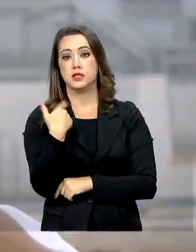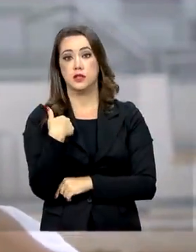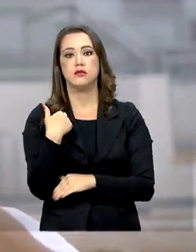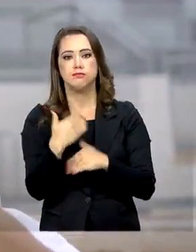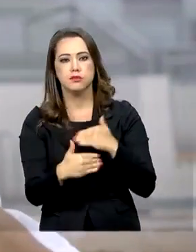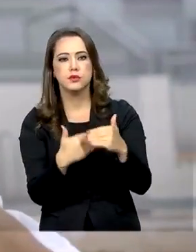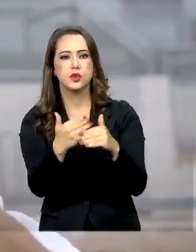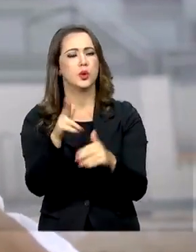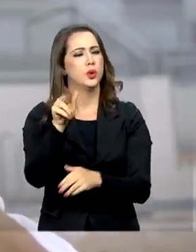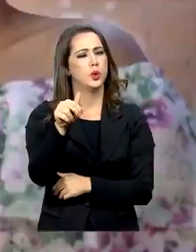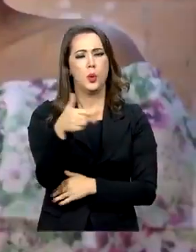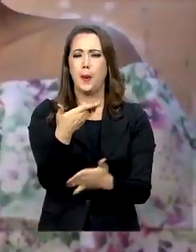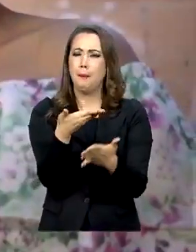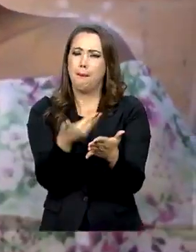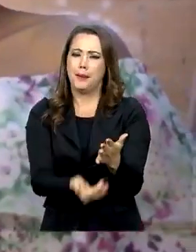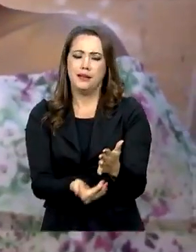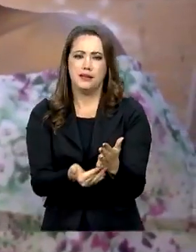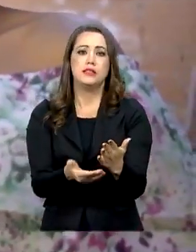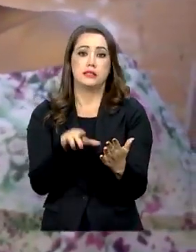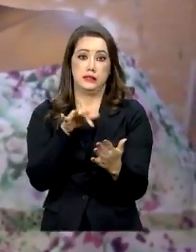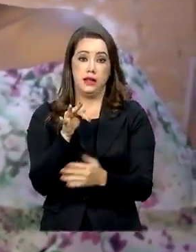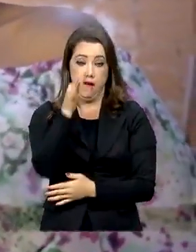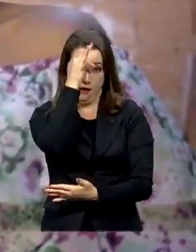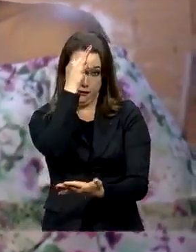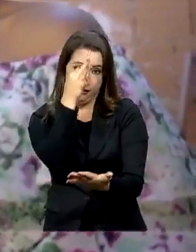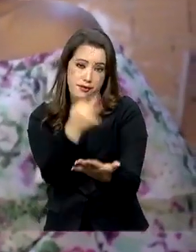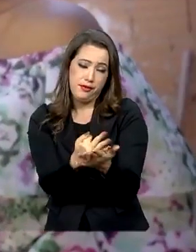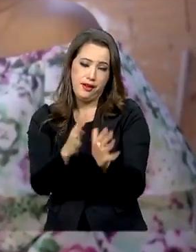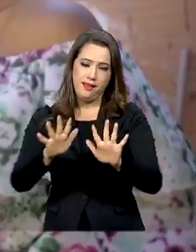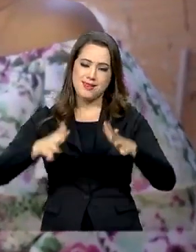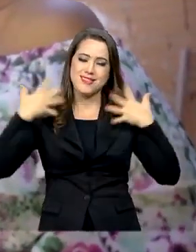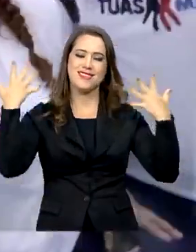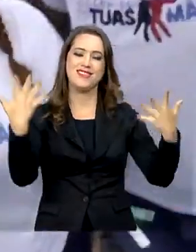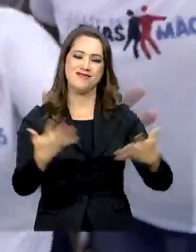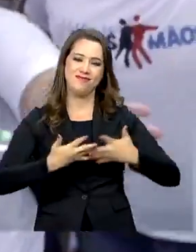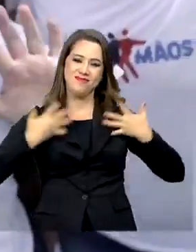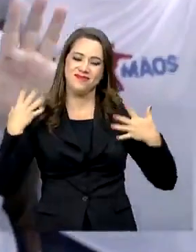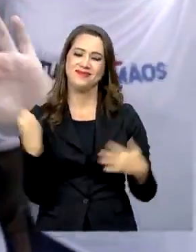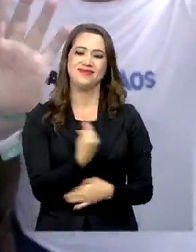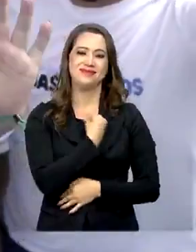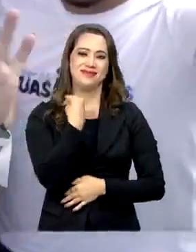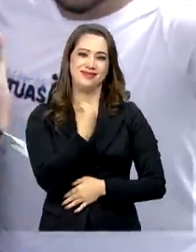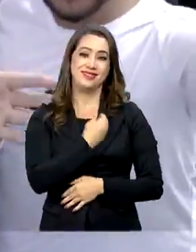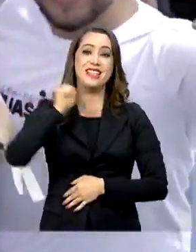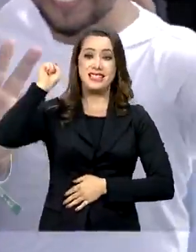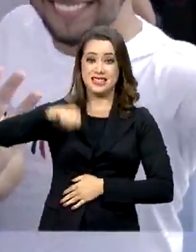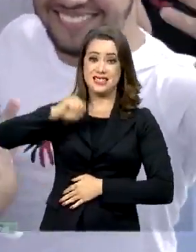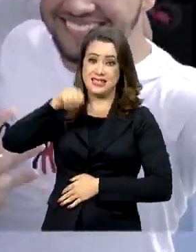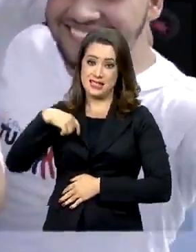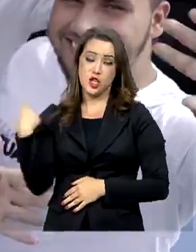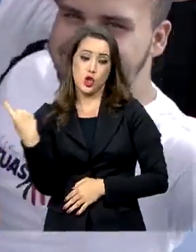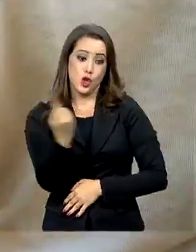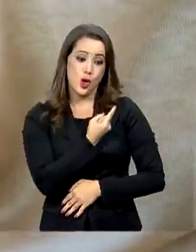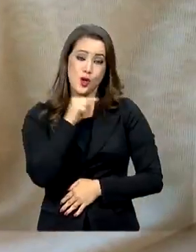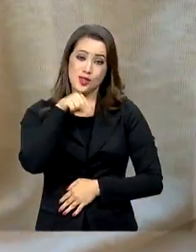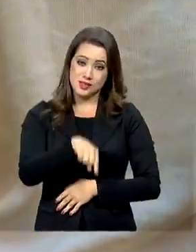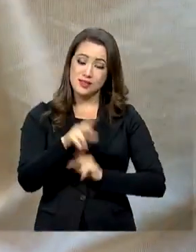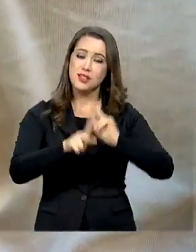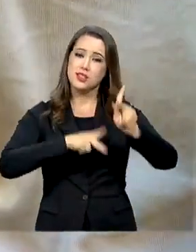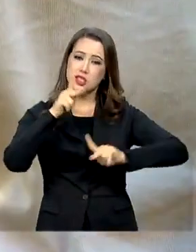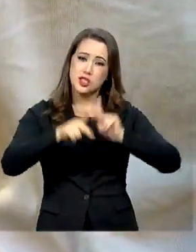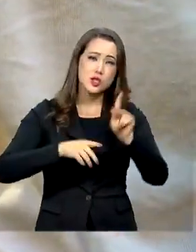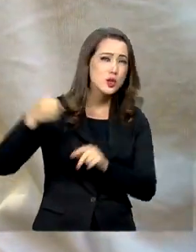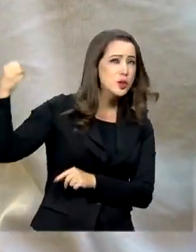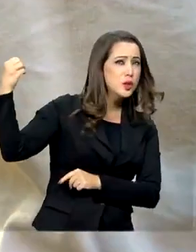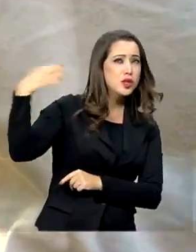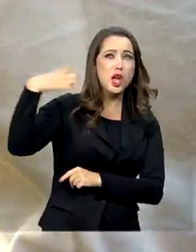sem perder a empatia, a fé e a alegria de viver. Sim, somos este povo que a luz do